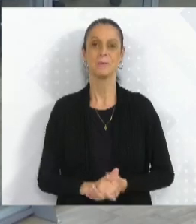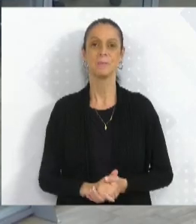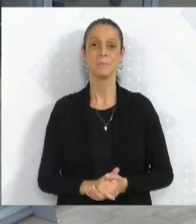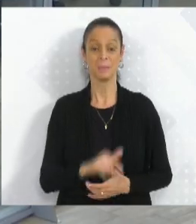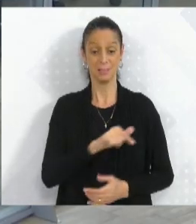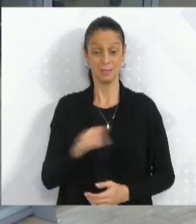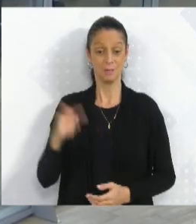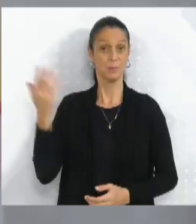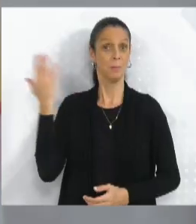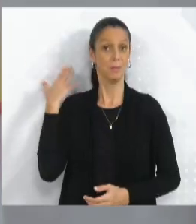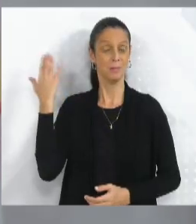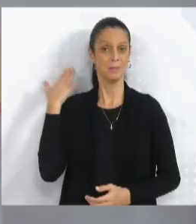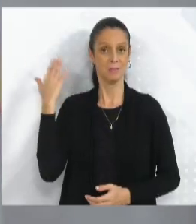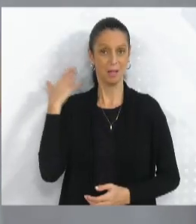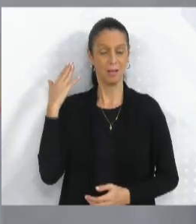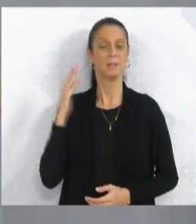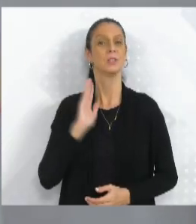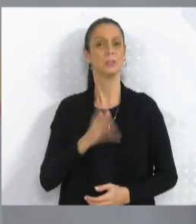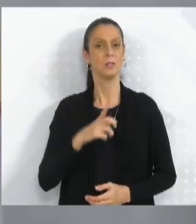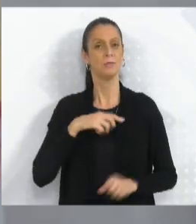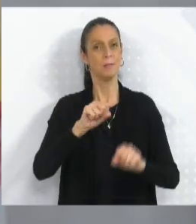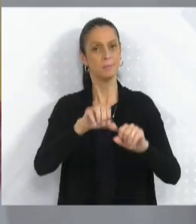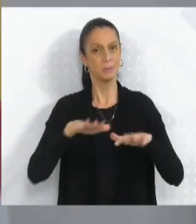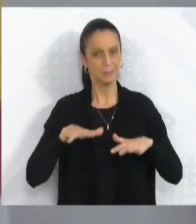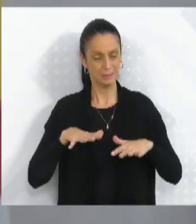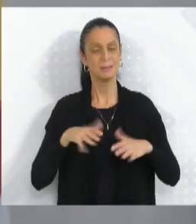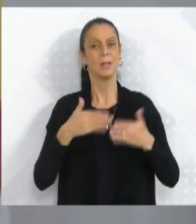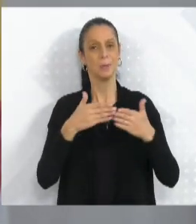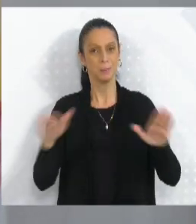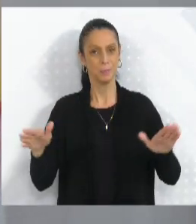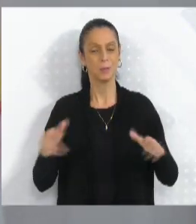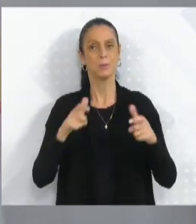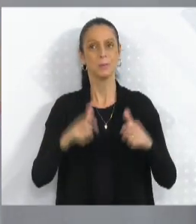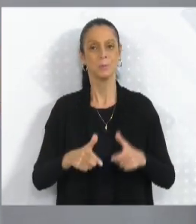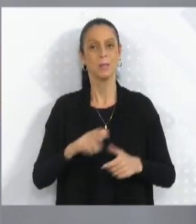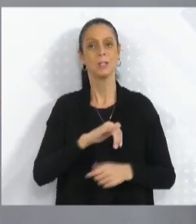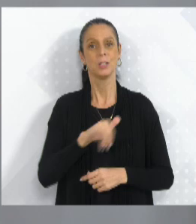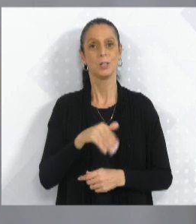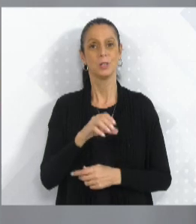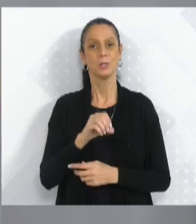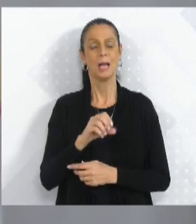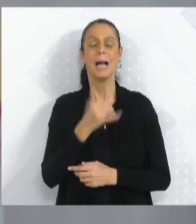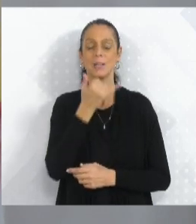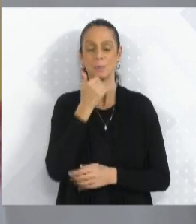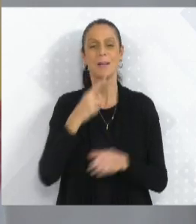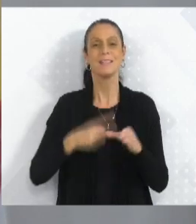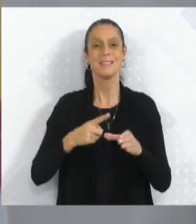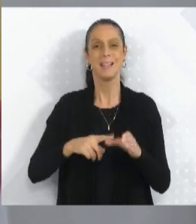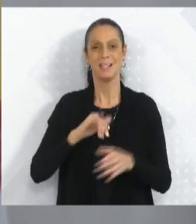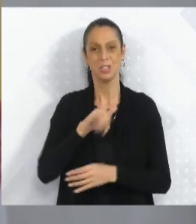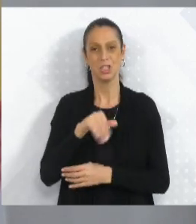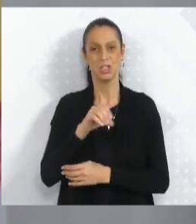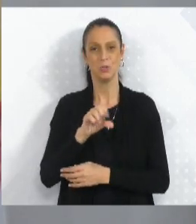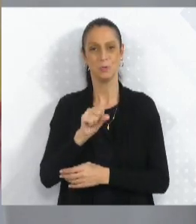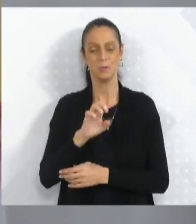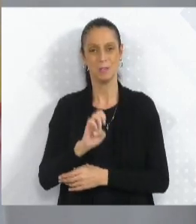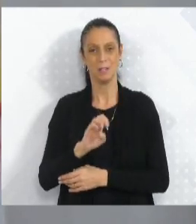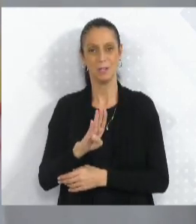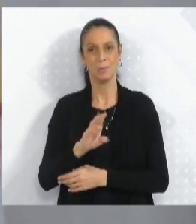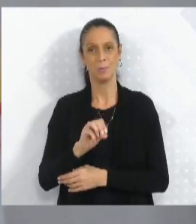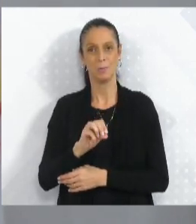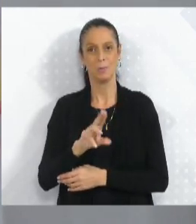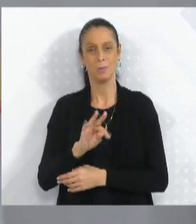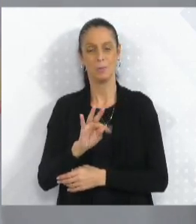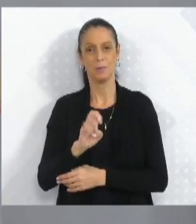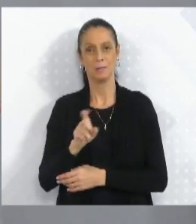na semana passada, nós tivemos uma audiência pública lá da José Boatê, e nos rendeu também uma, apesar